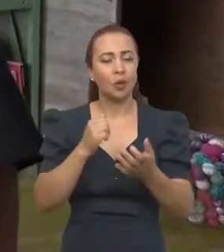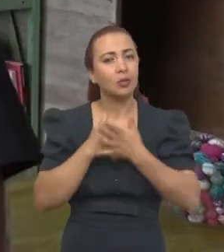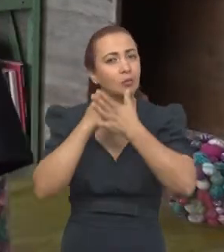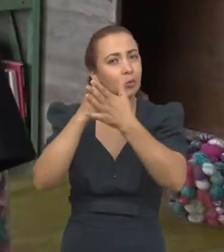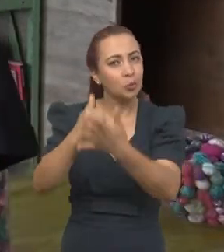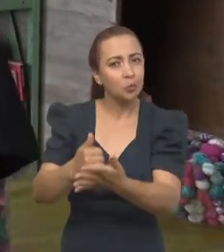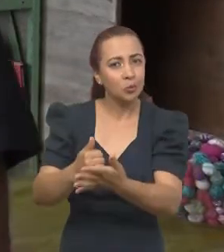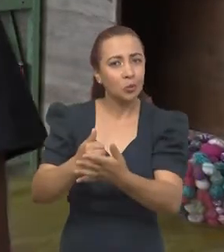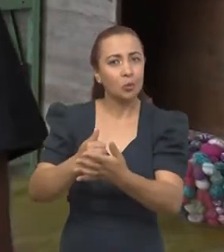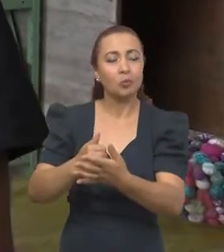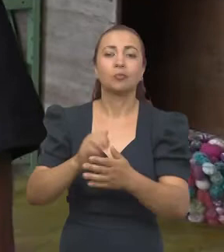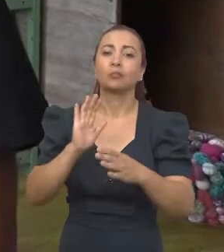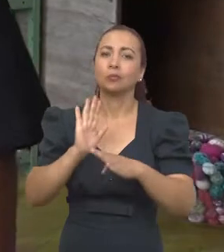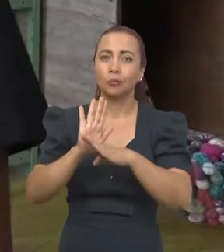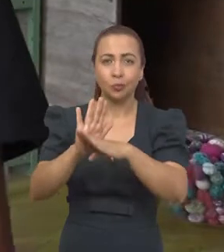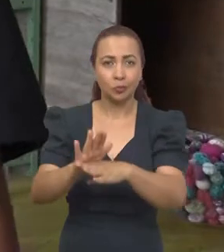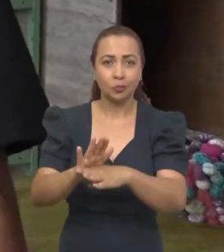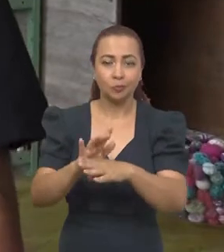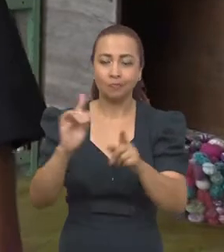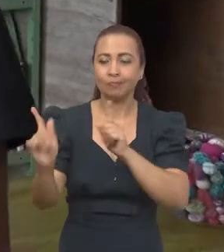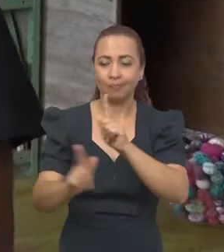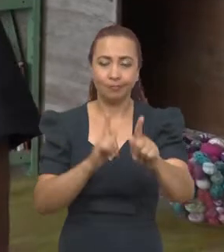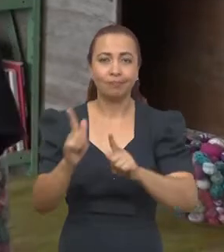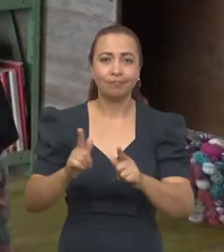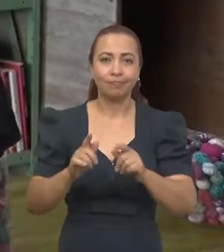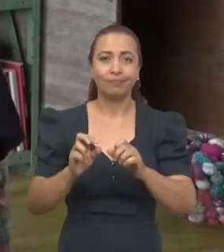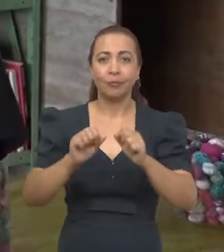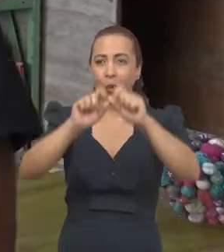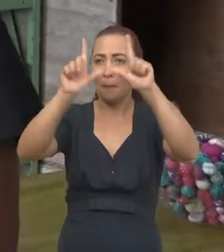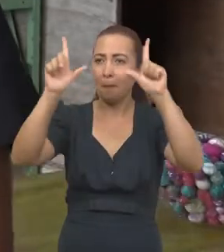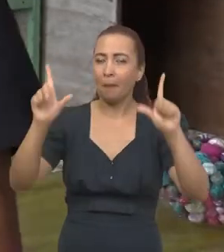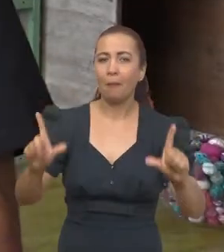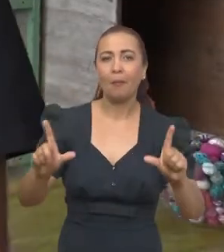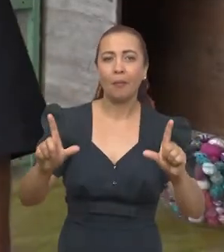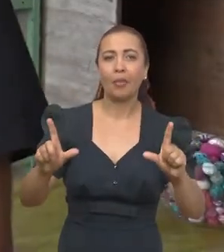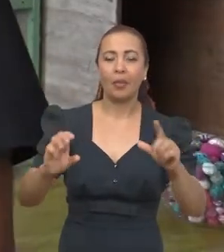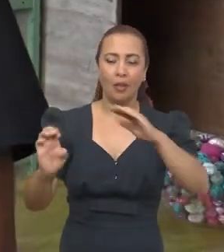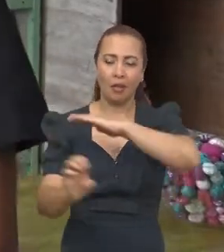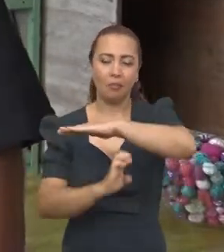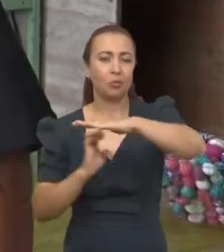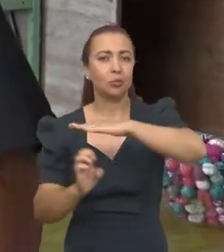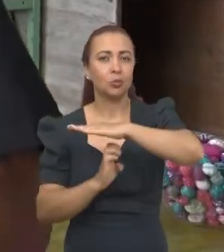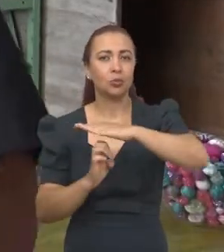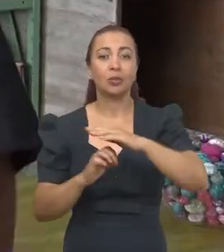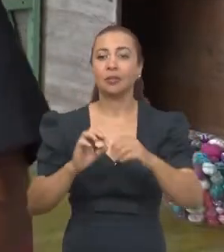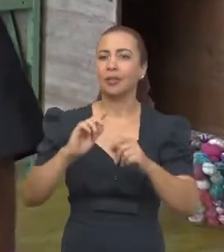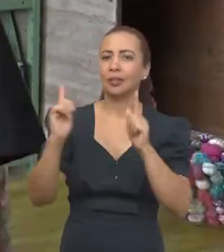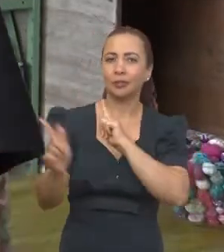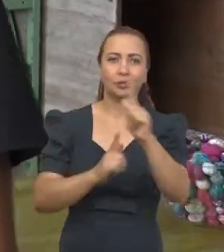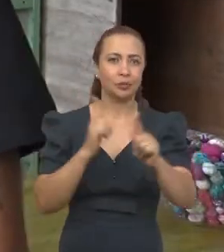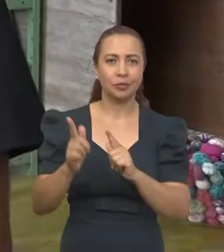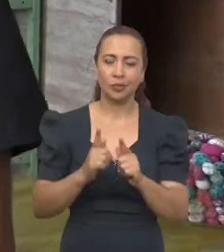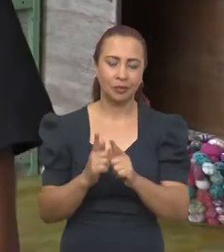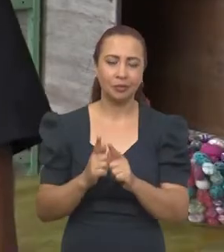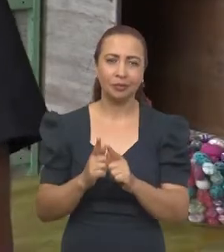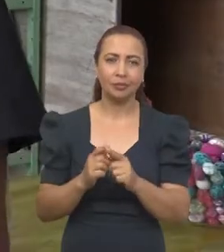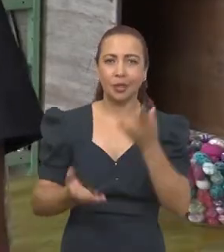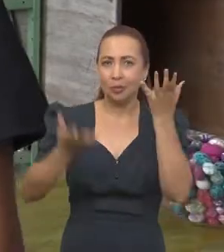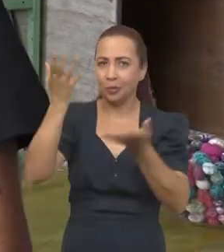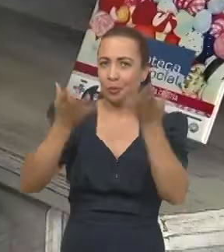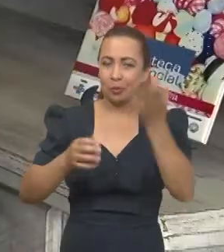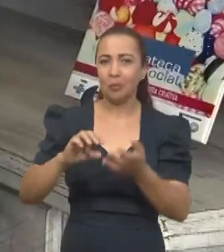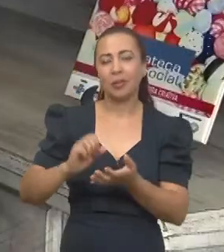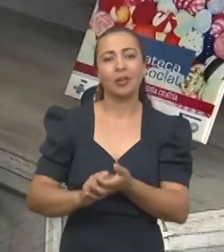auxiliou no processo de gestão de negócios, no marketing, no empreendedorismo, e, em geral, na economia criativa.